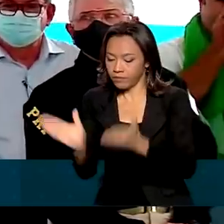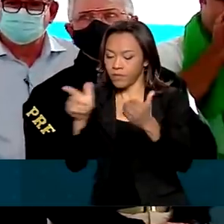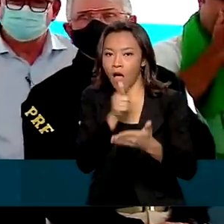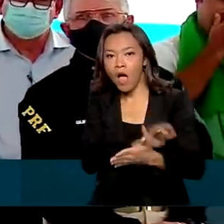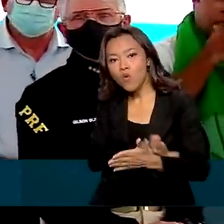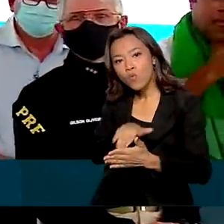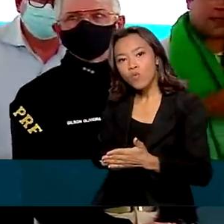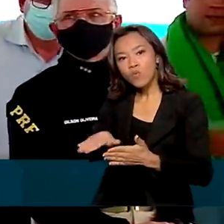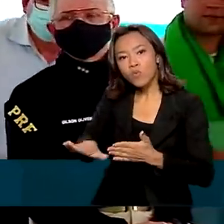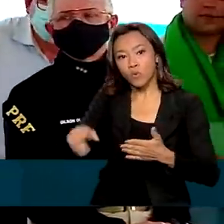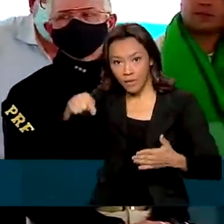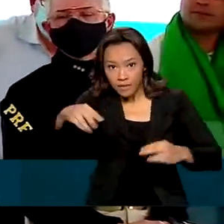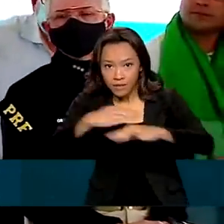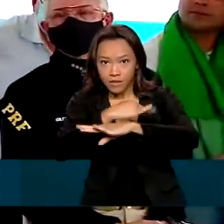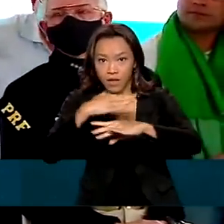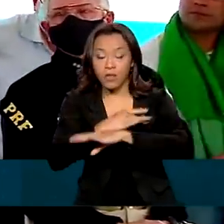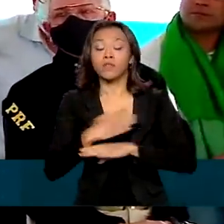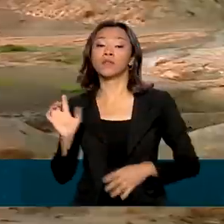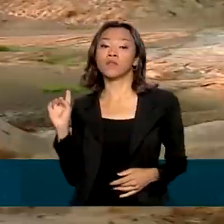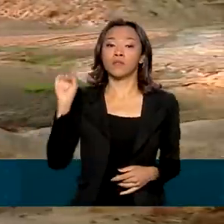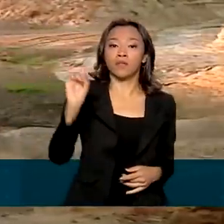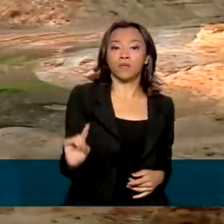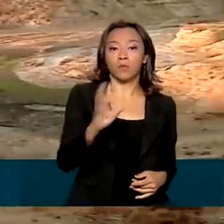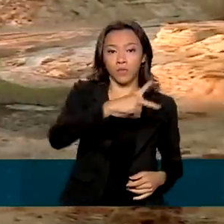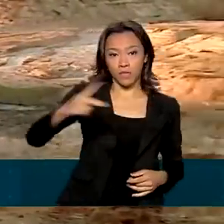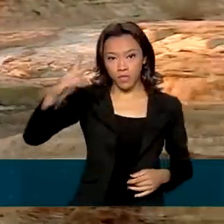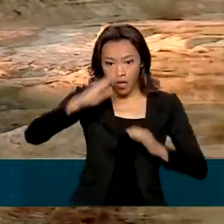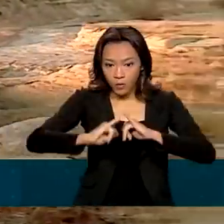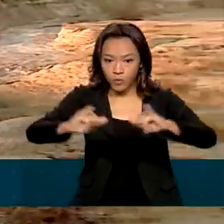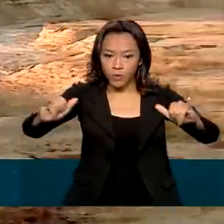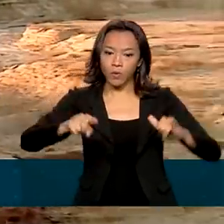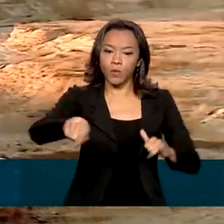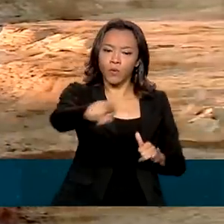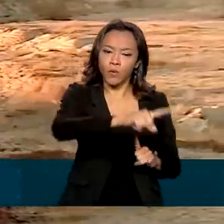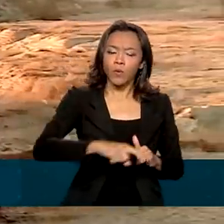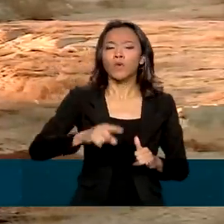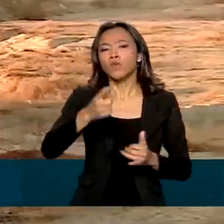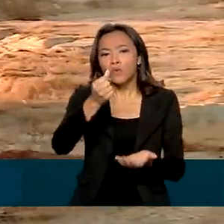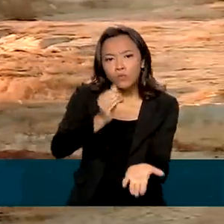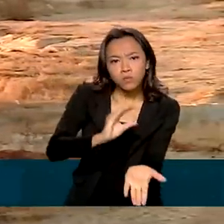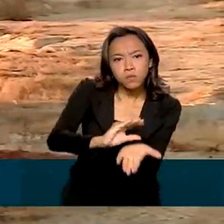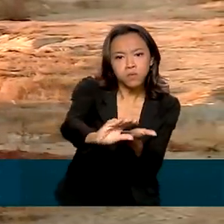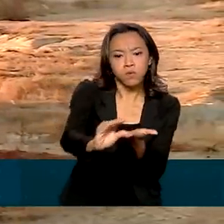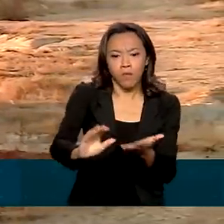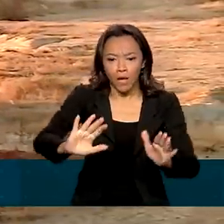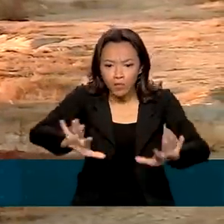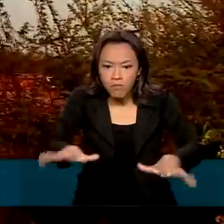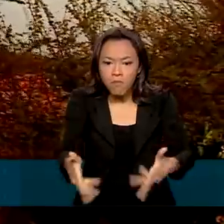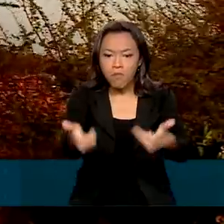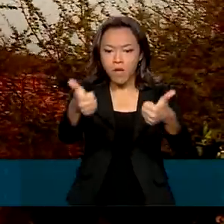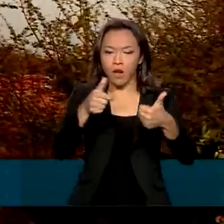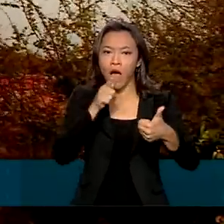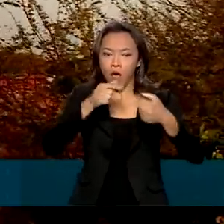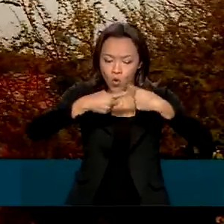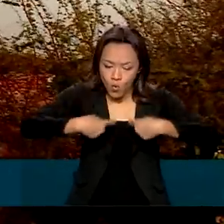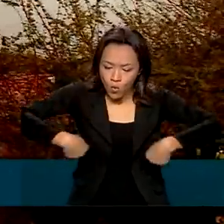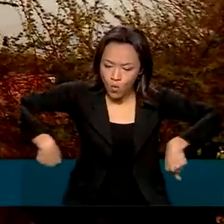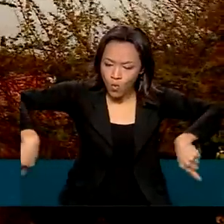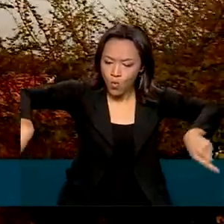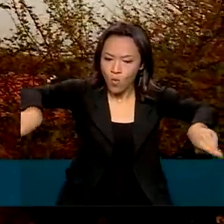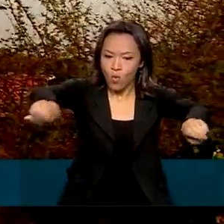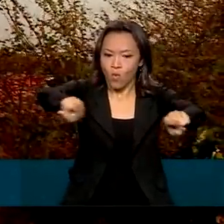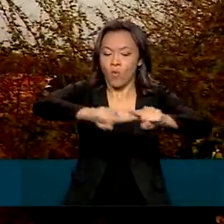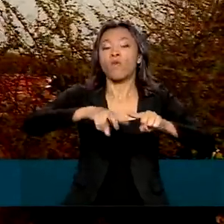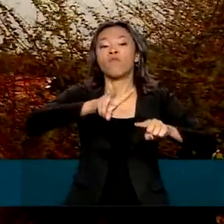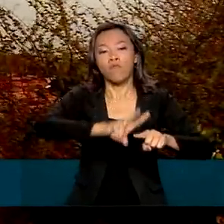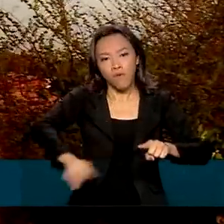visita a russas, o presidente anunciou também recursos para a revitalização da barragem do Banabuiu. As obras serão feitas